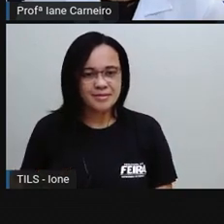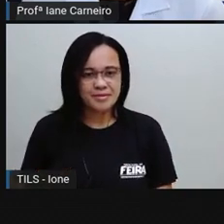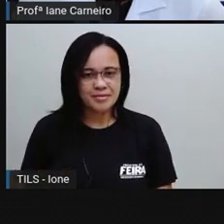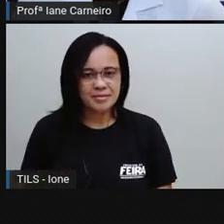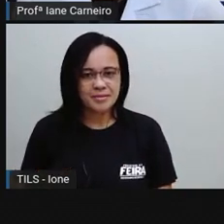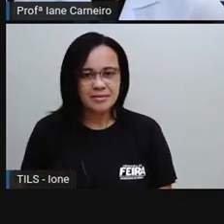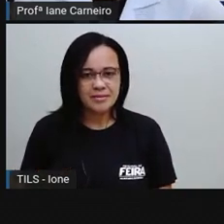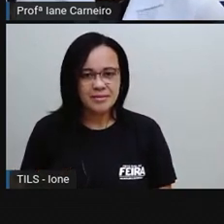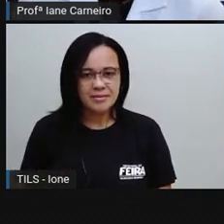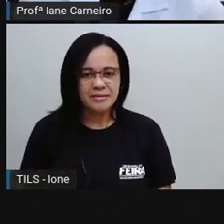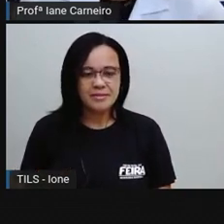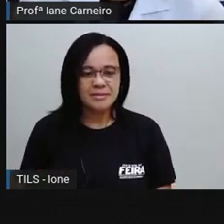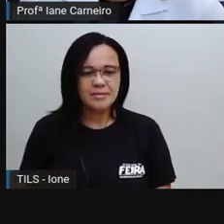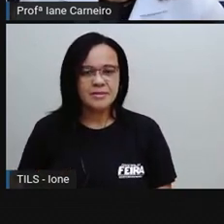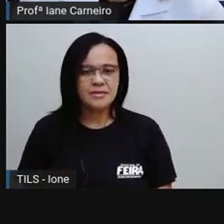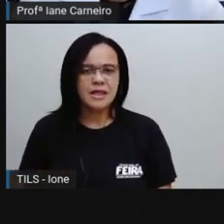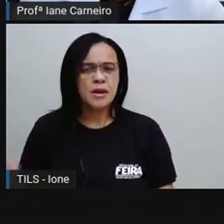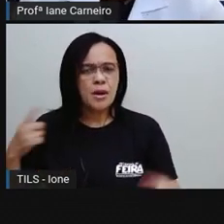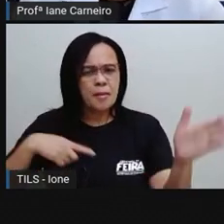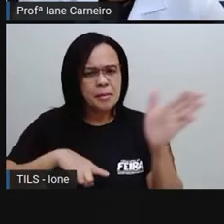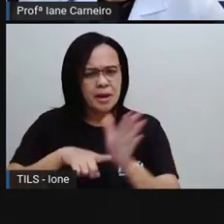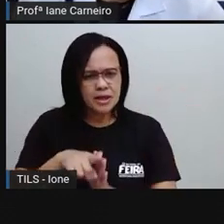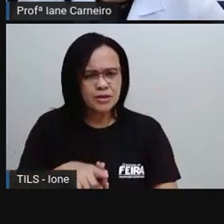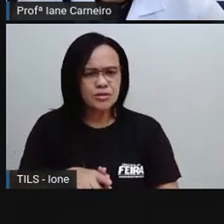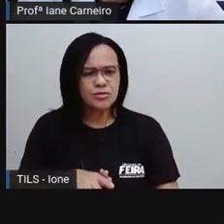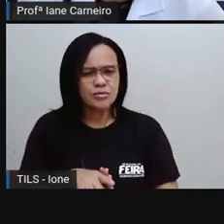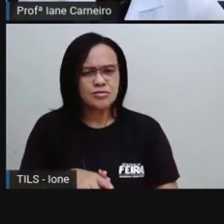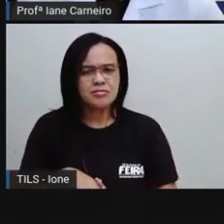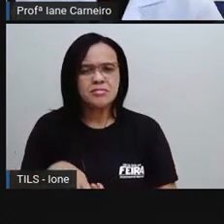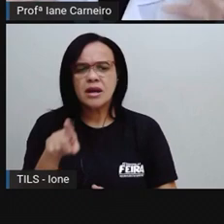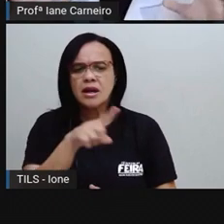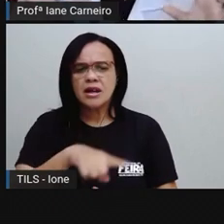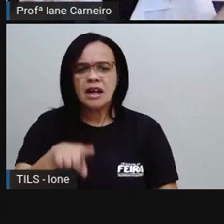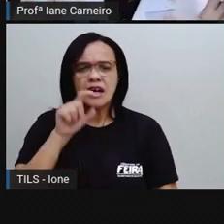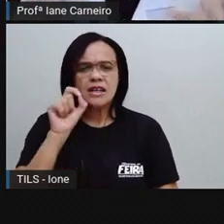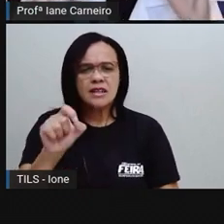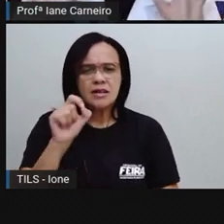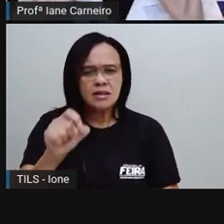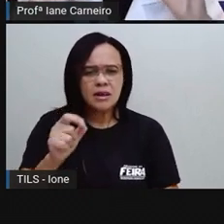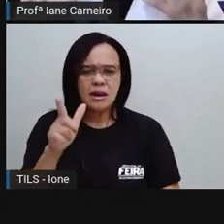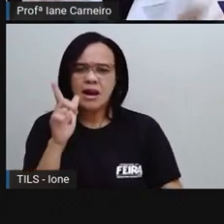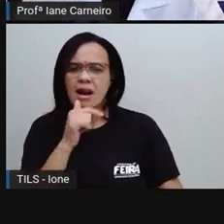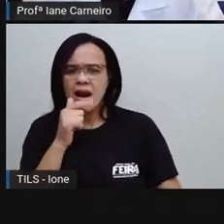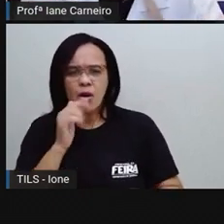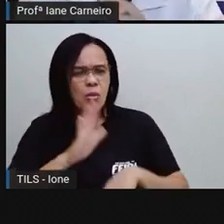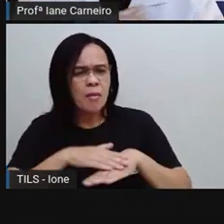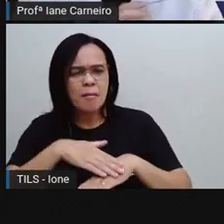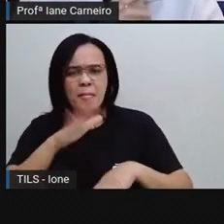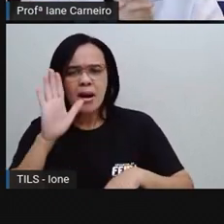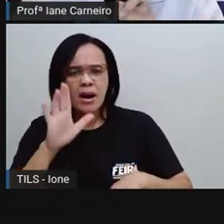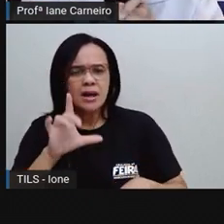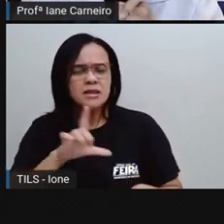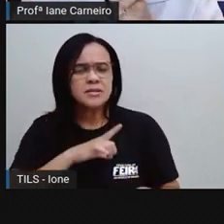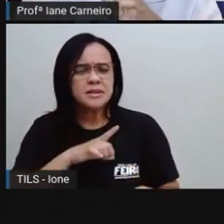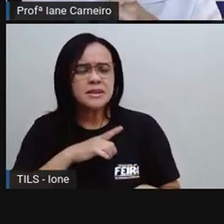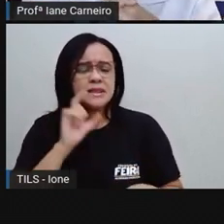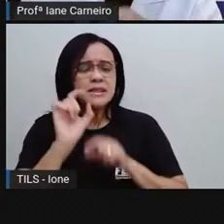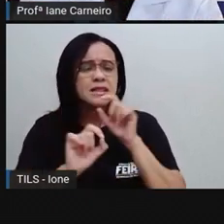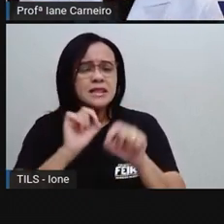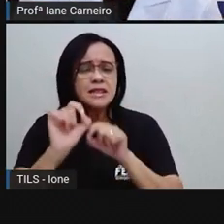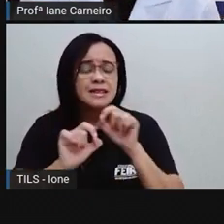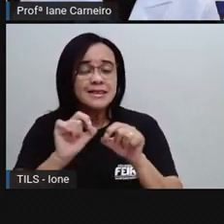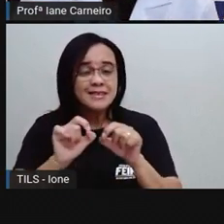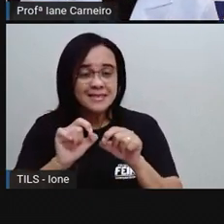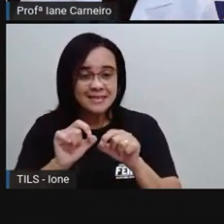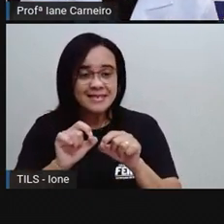Olha, quem de nós bebeu mais água é o desafio que vocês vão propor aí na casa de vocês, tá certo?